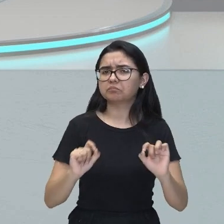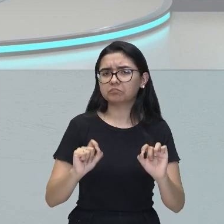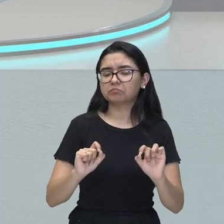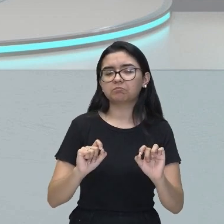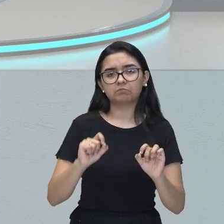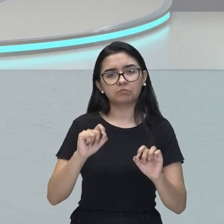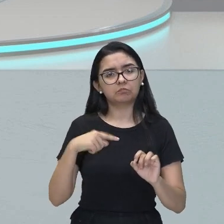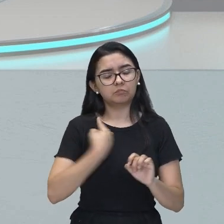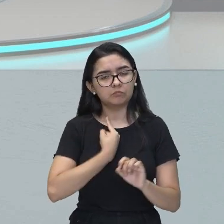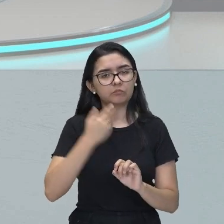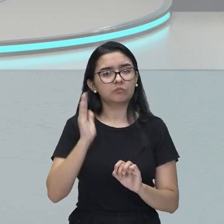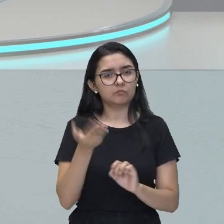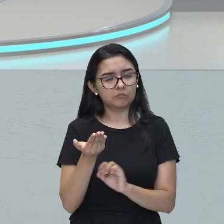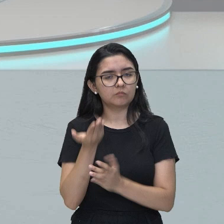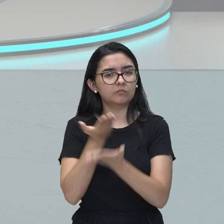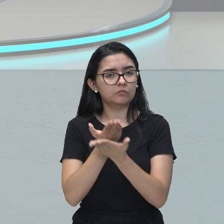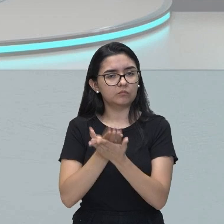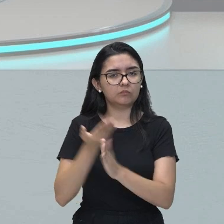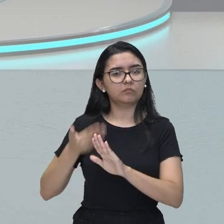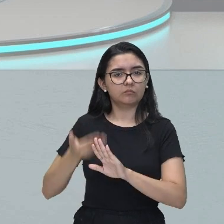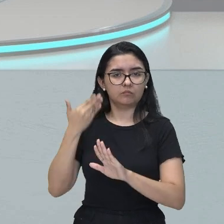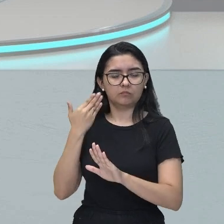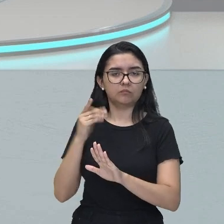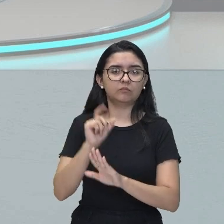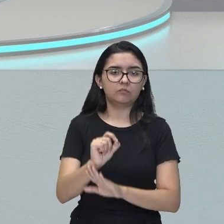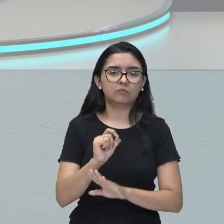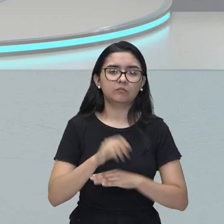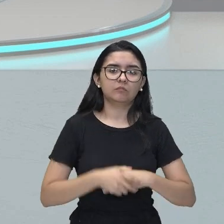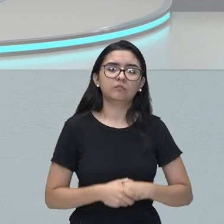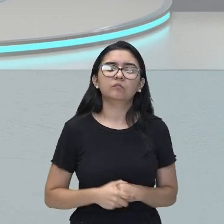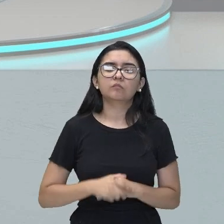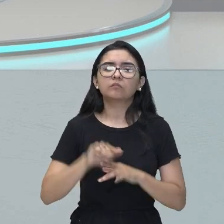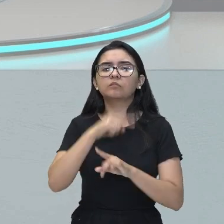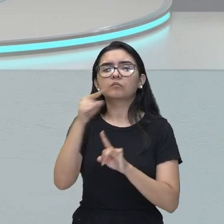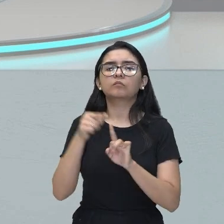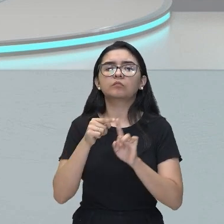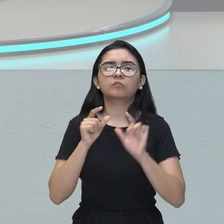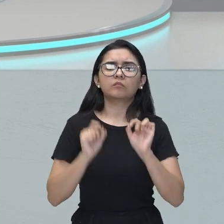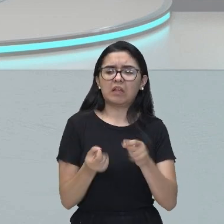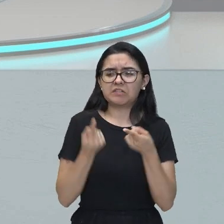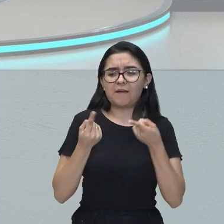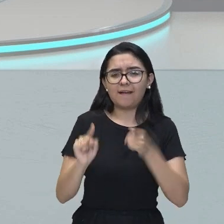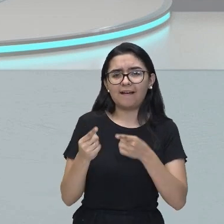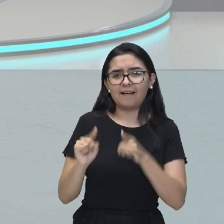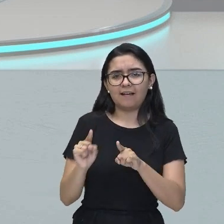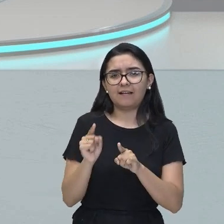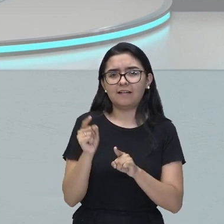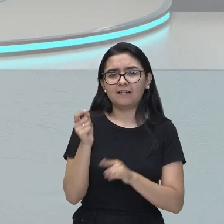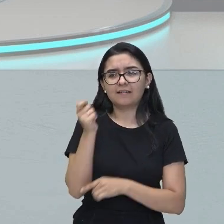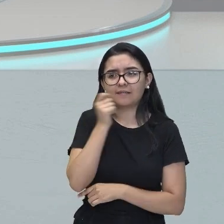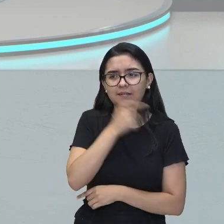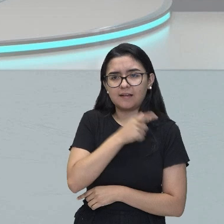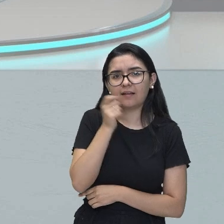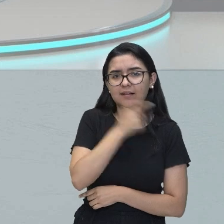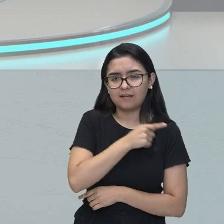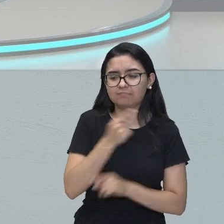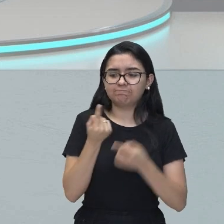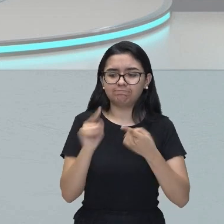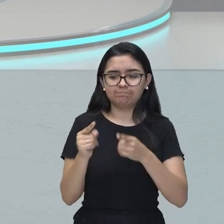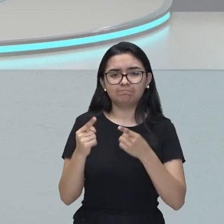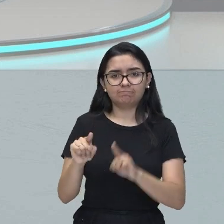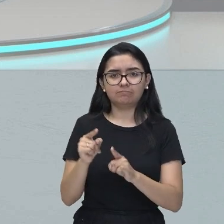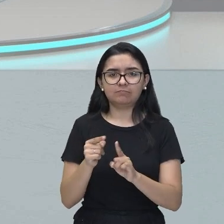Nós já lemos, já vimos anteriormente, que é a intenção de ridicularizar alguém ou algo.